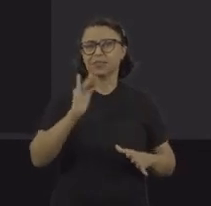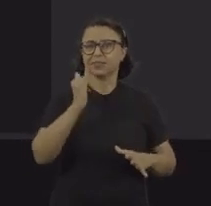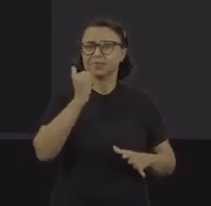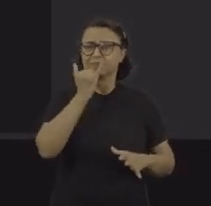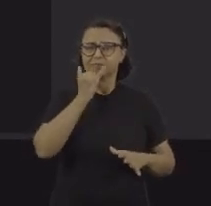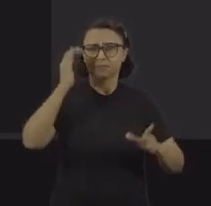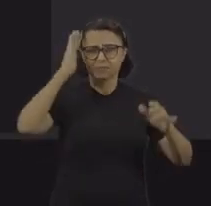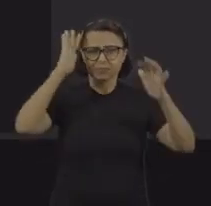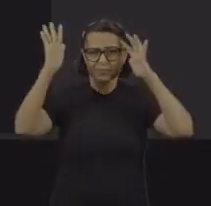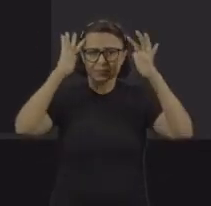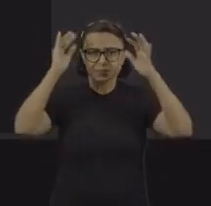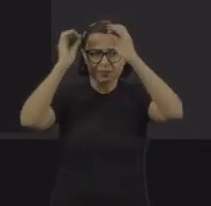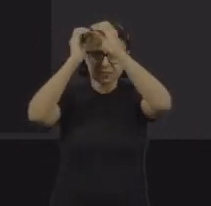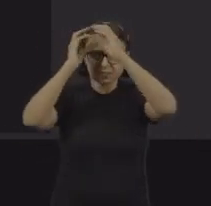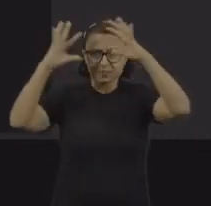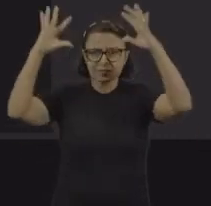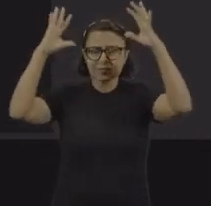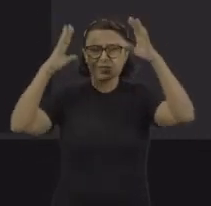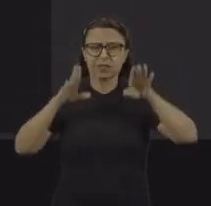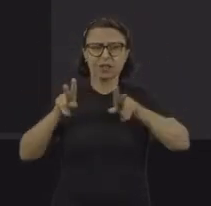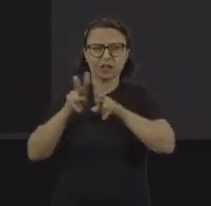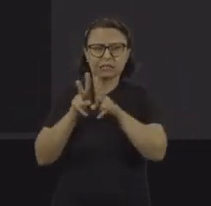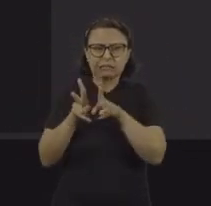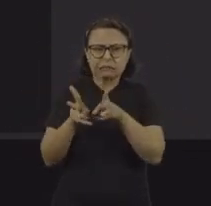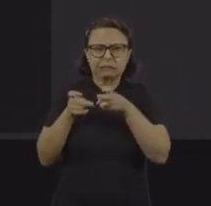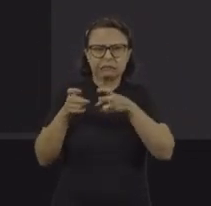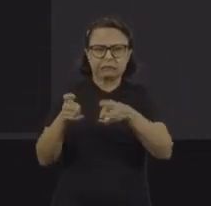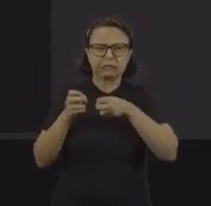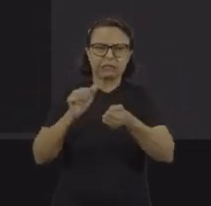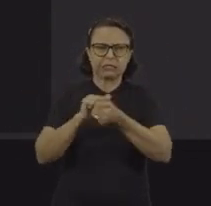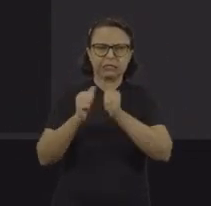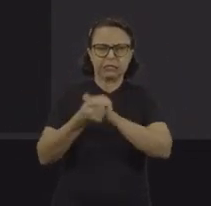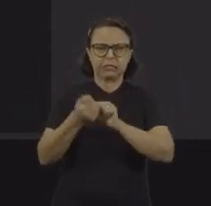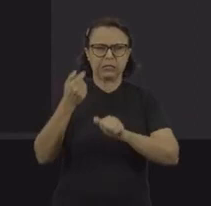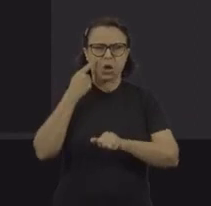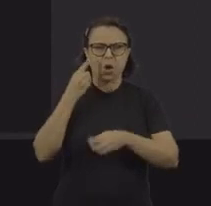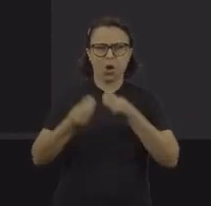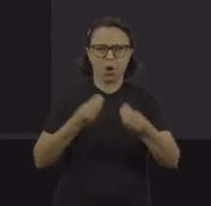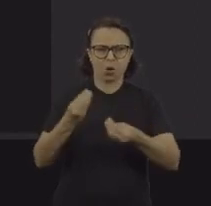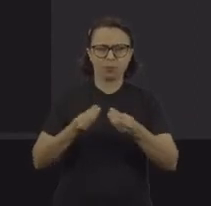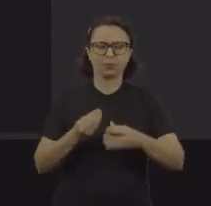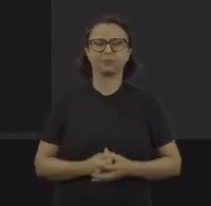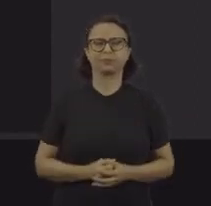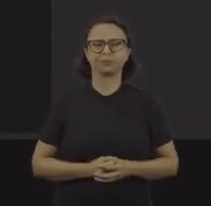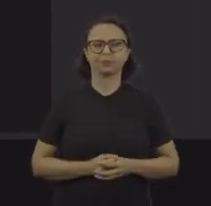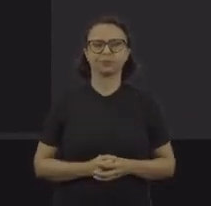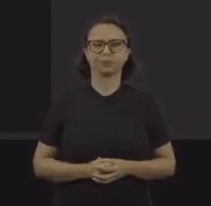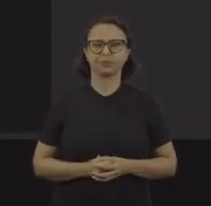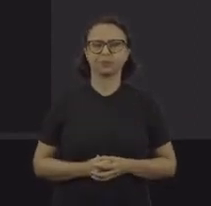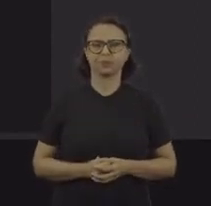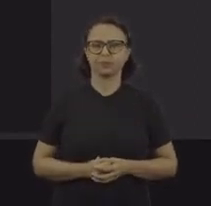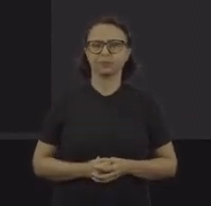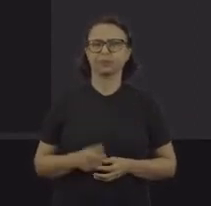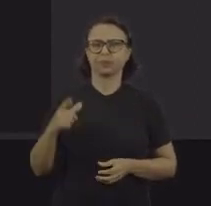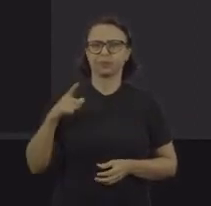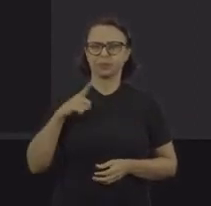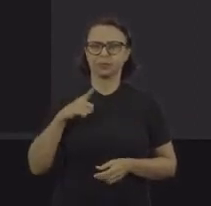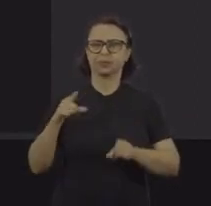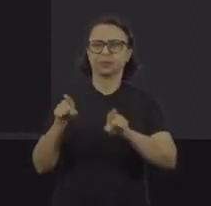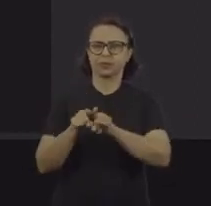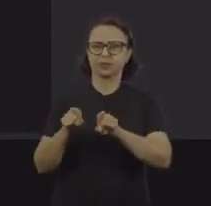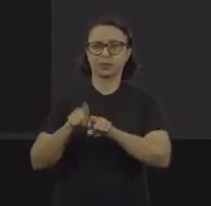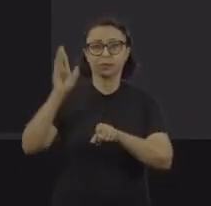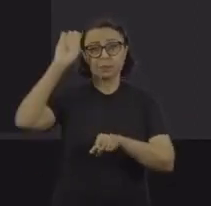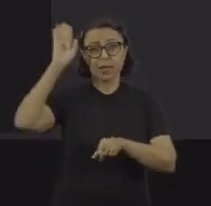imaginar um pouco os padrões de exploração e como que eles se adaptam, que era o que eu estava falando anteriormente. Então, aqui nessa mesa de costura, imaginem